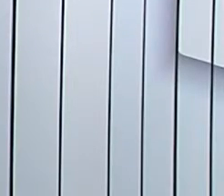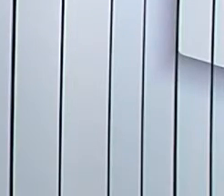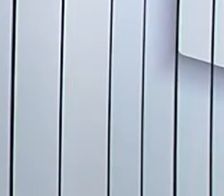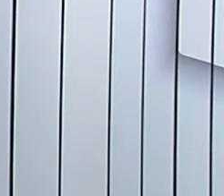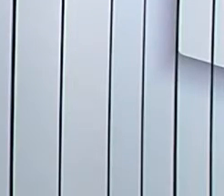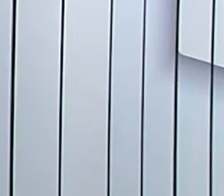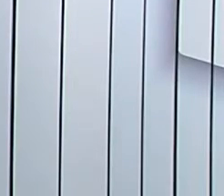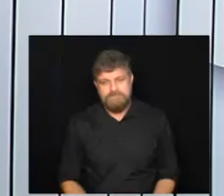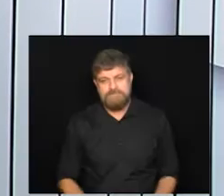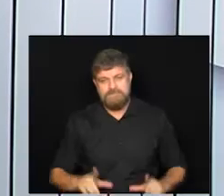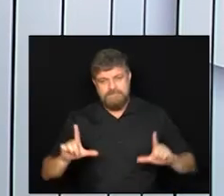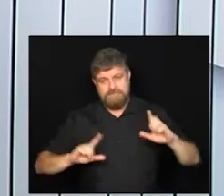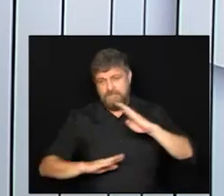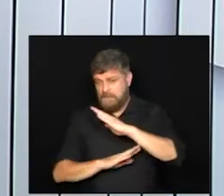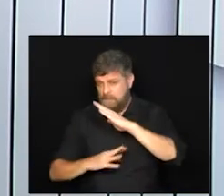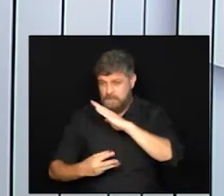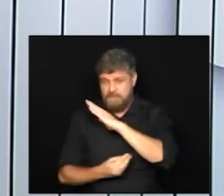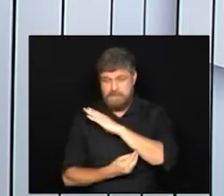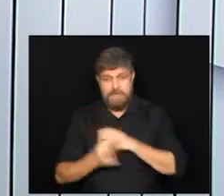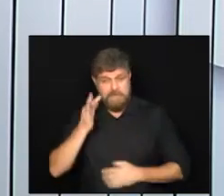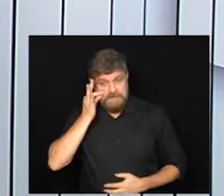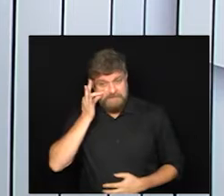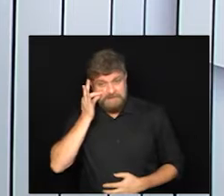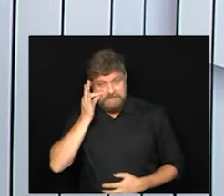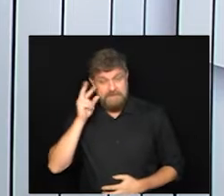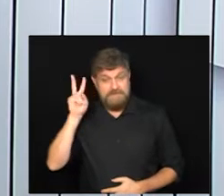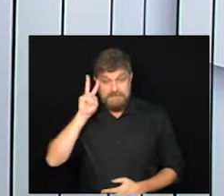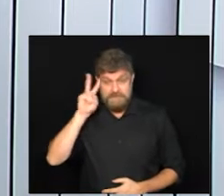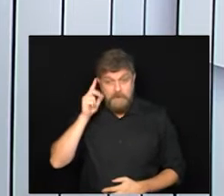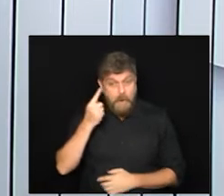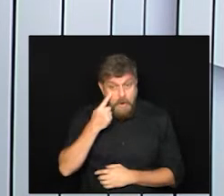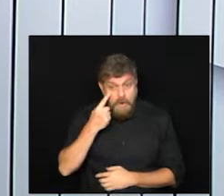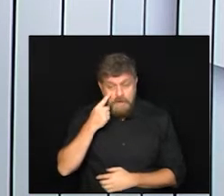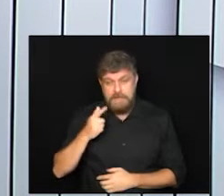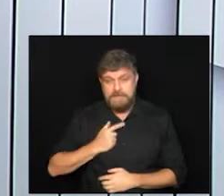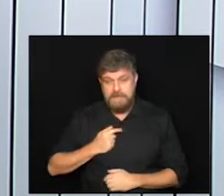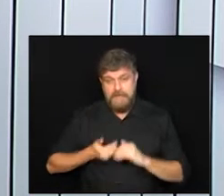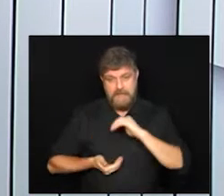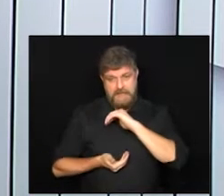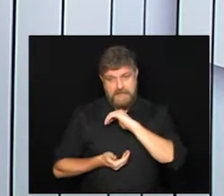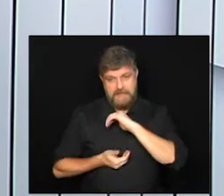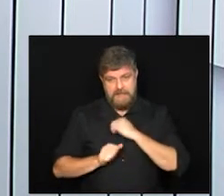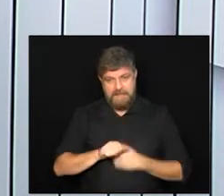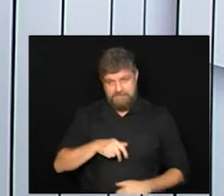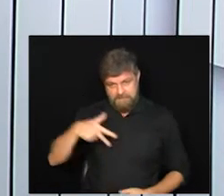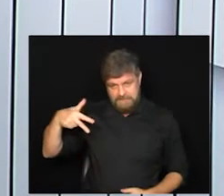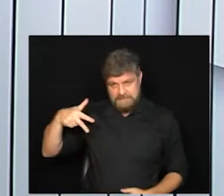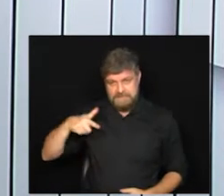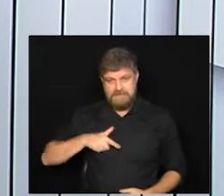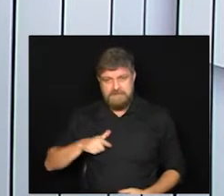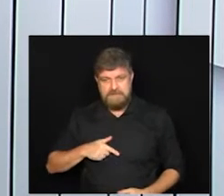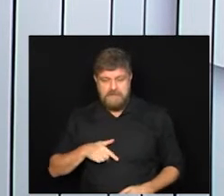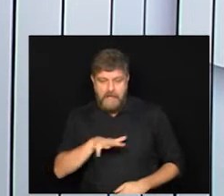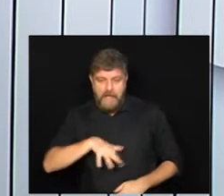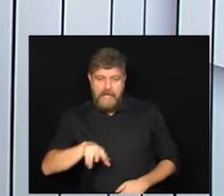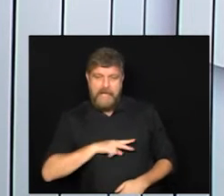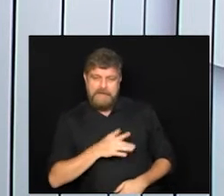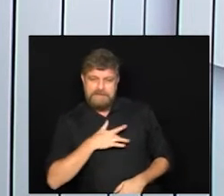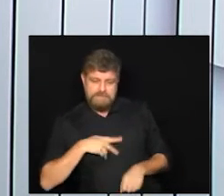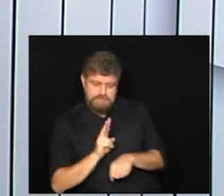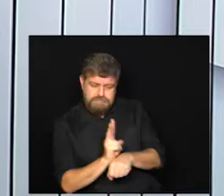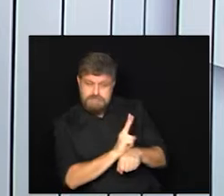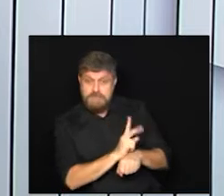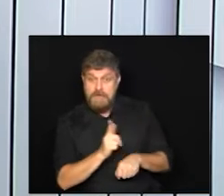Câmara Total de volta ao vivo nesta segunda-feira e olha só a Anvisa a Agência Nacional de Vigilância Sanitária